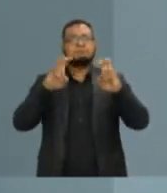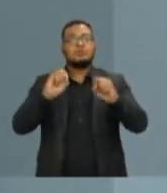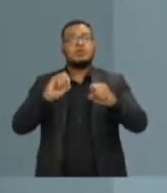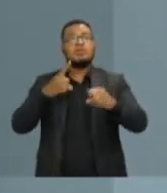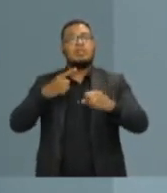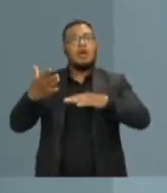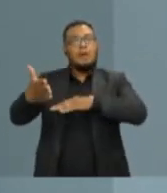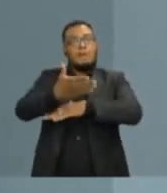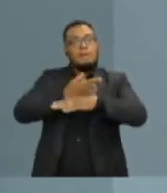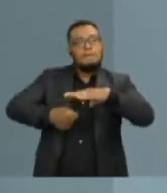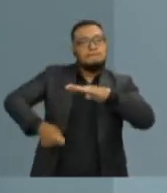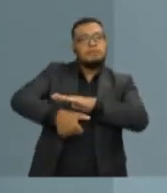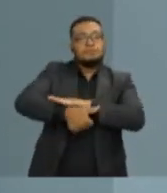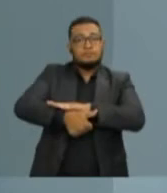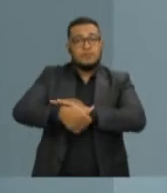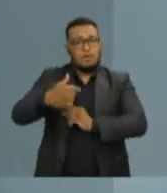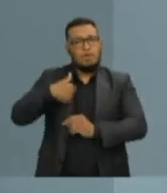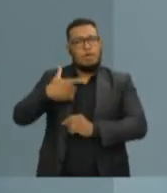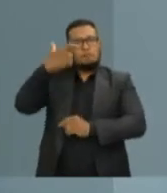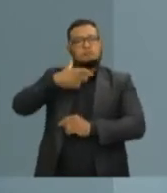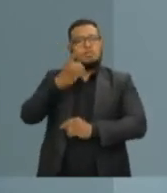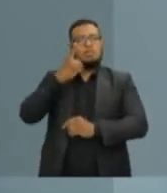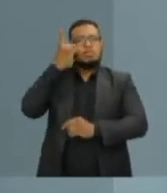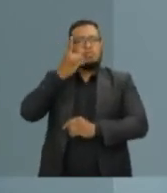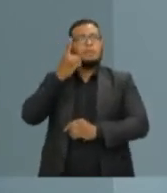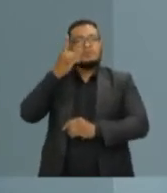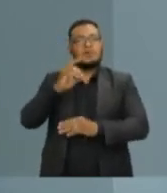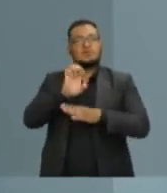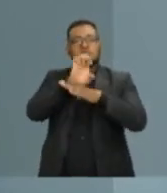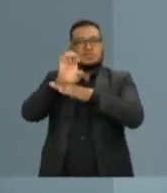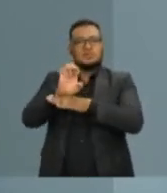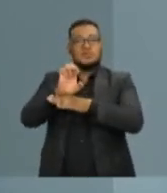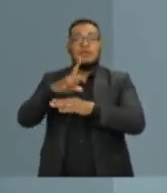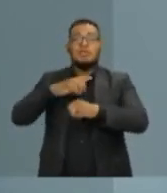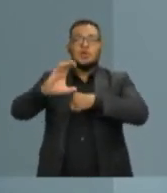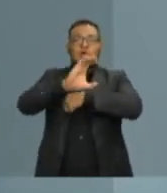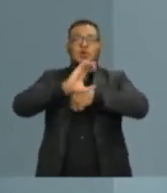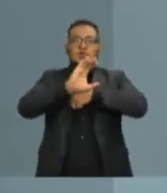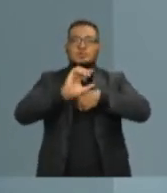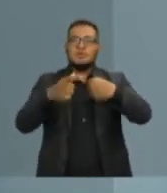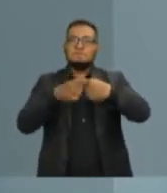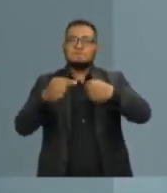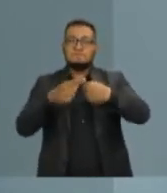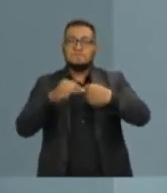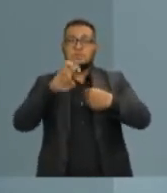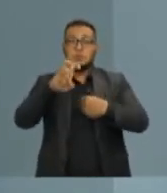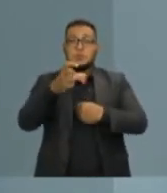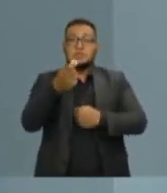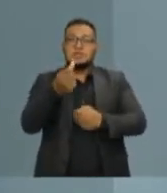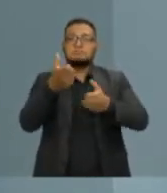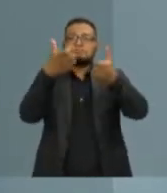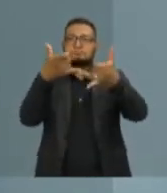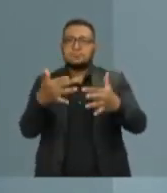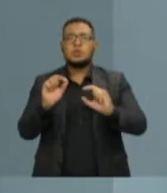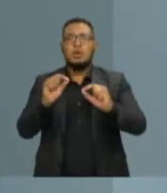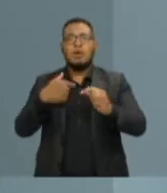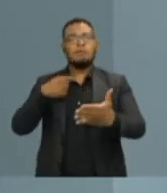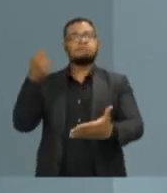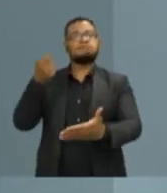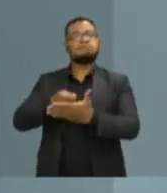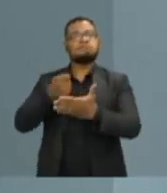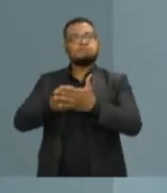como deputado estadual, na forma do artigo 56 da Constituição do Espírito Santo, nós tínhamos o dever de agir.